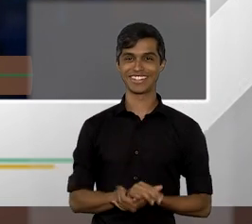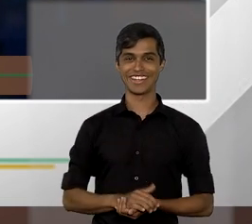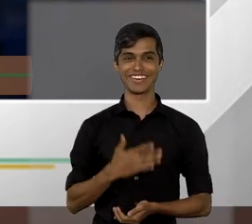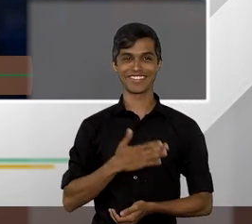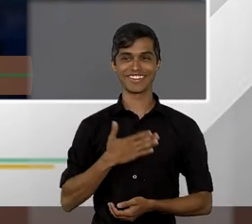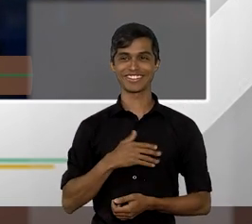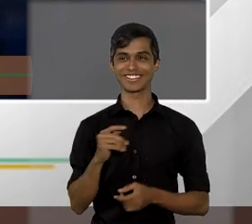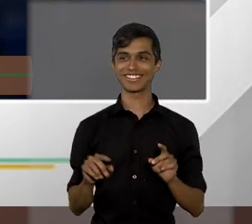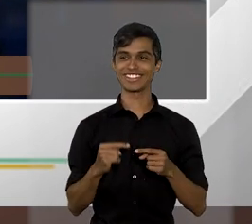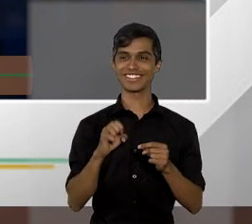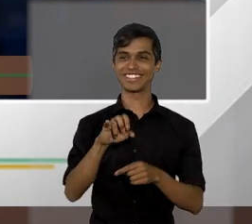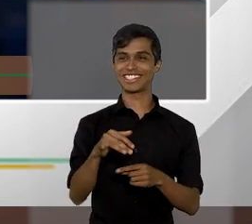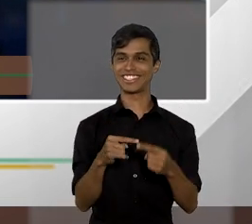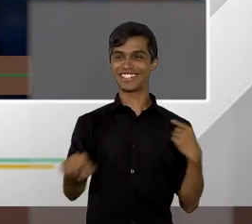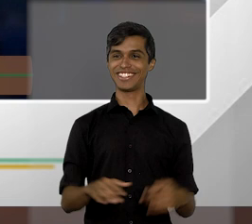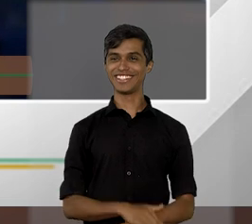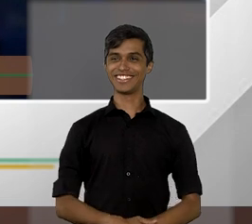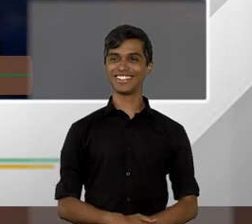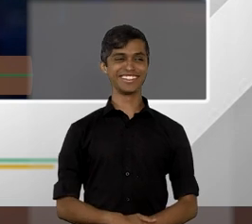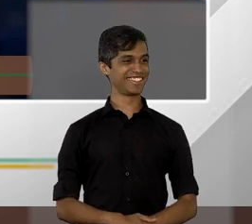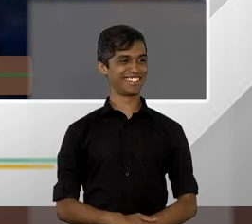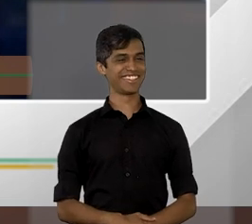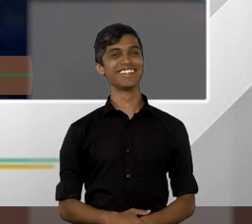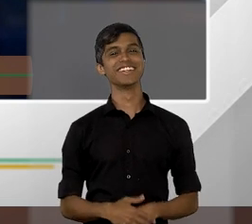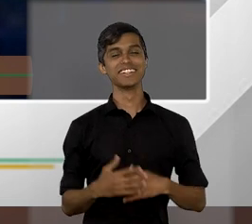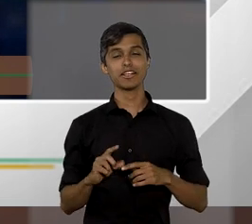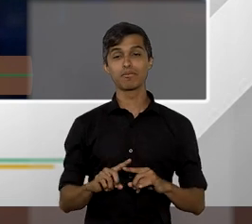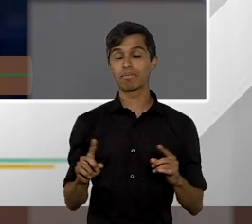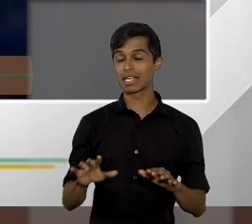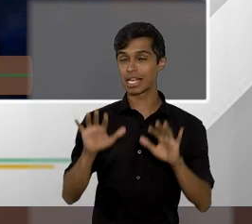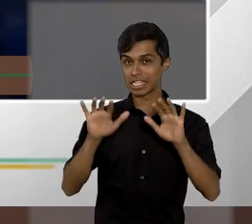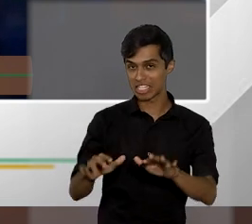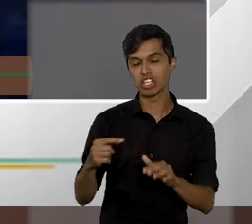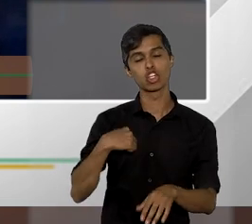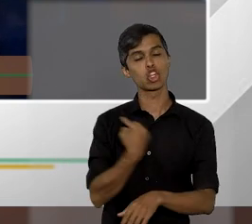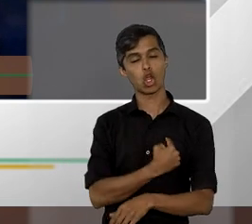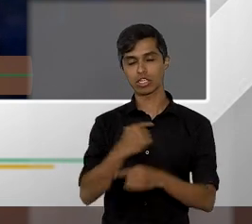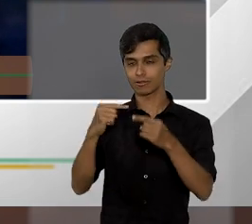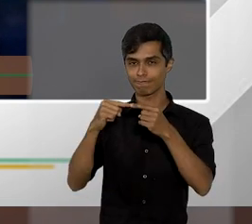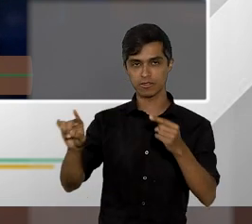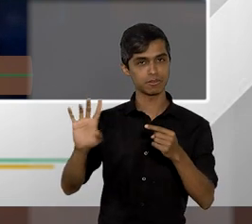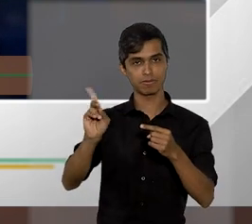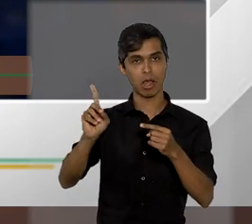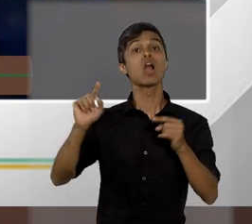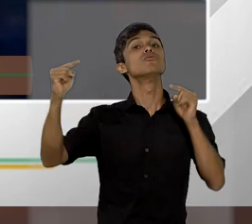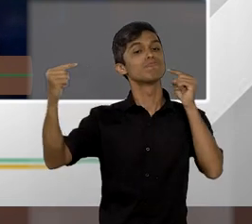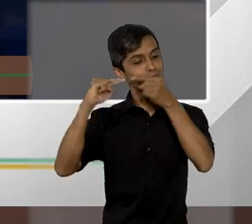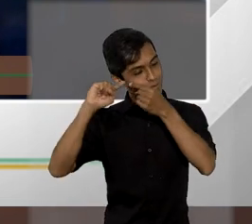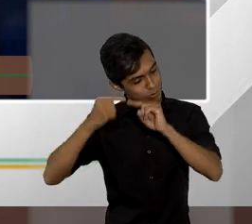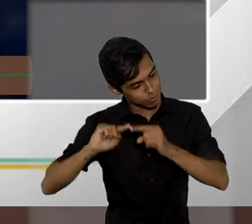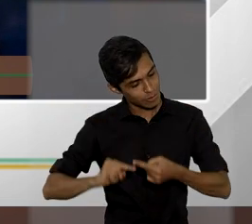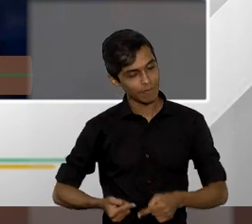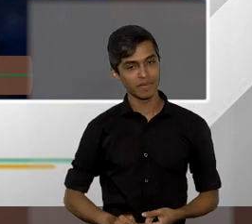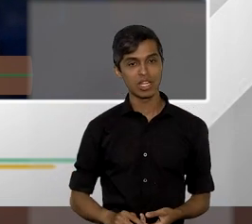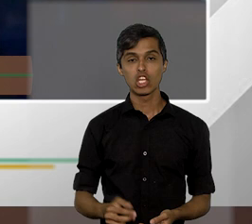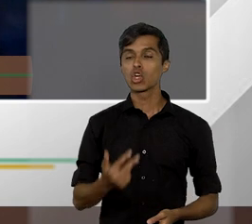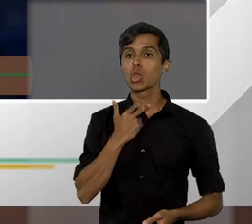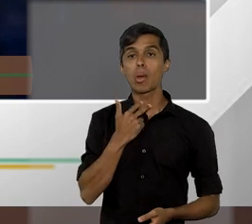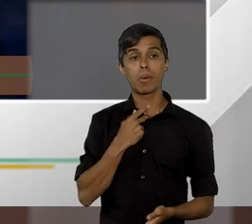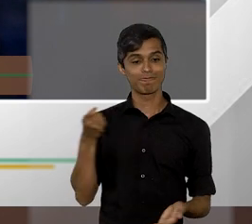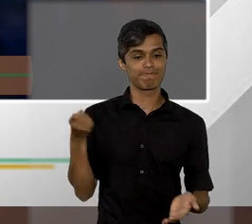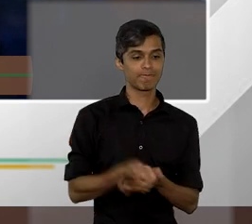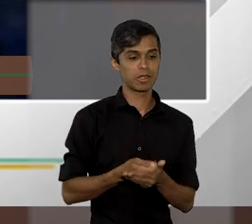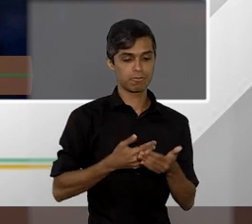logo avisando mas aqui não há como divergir eu concordo que de fato não há como exigir